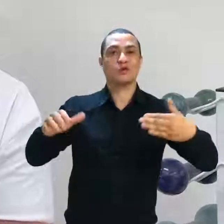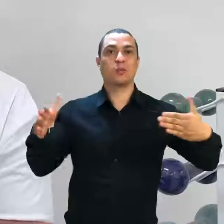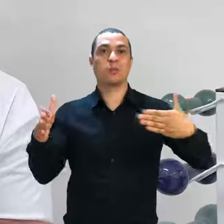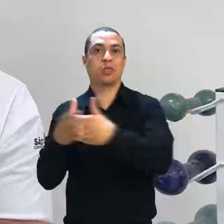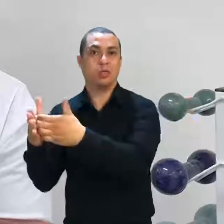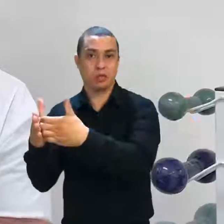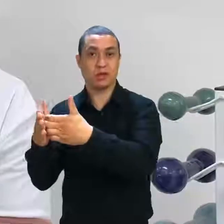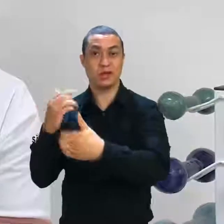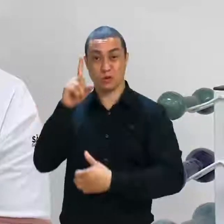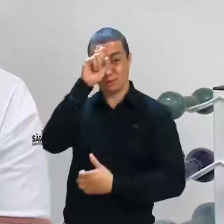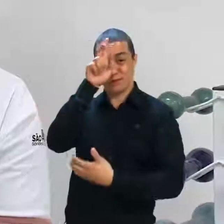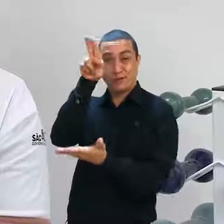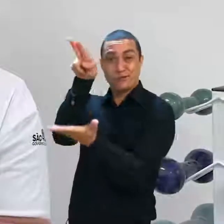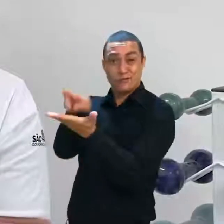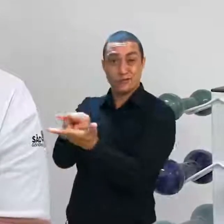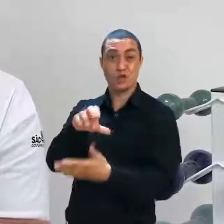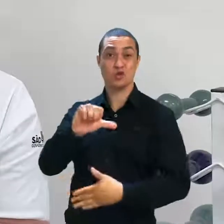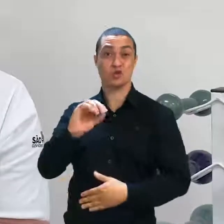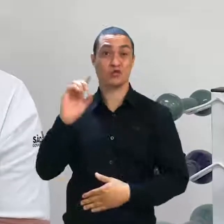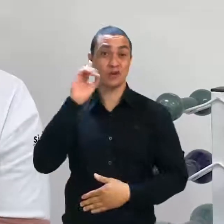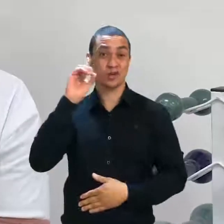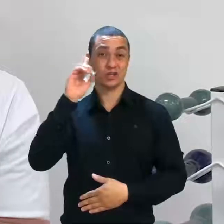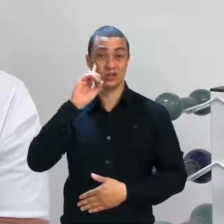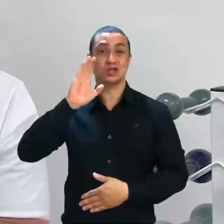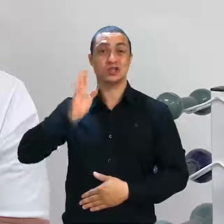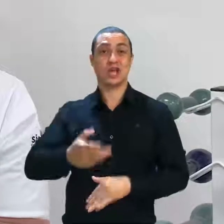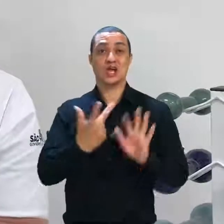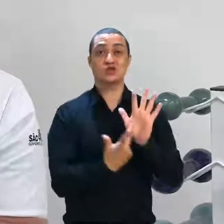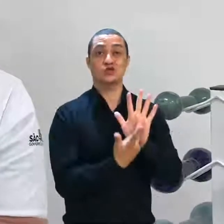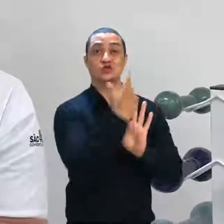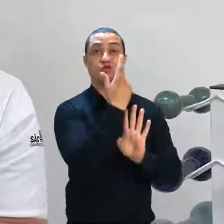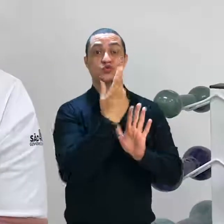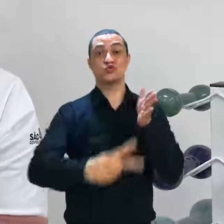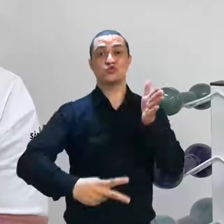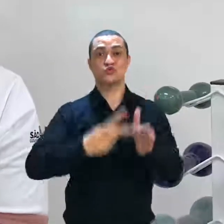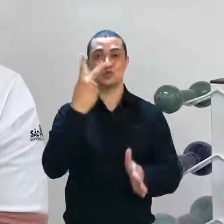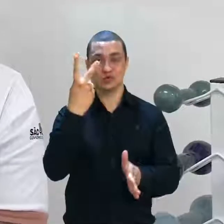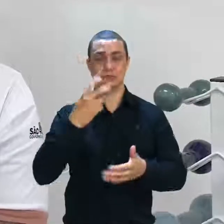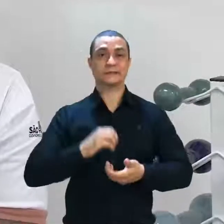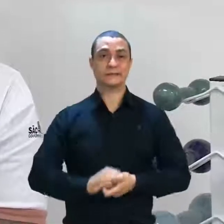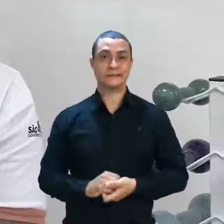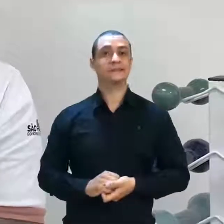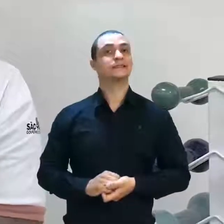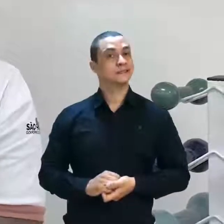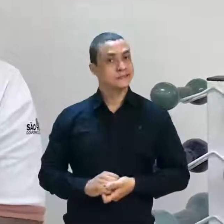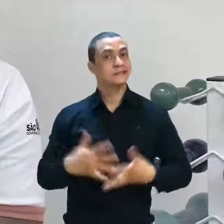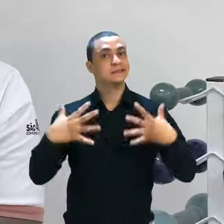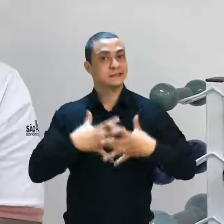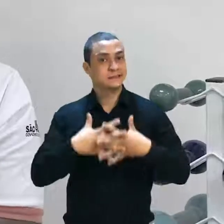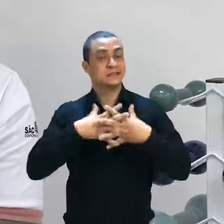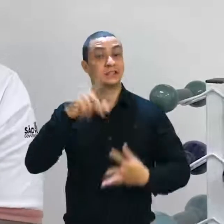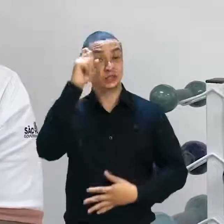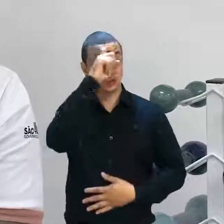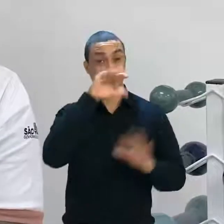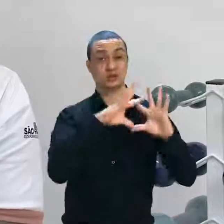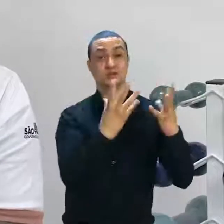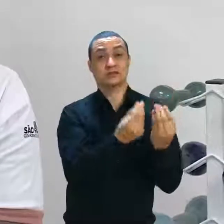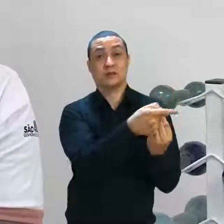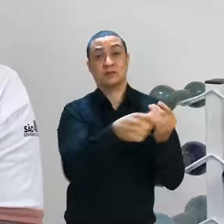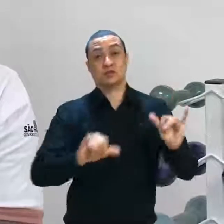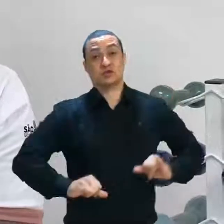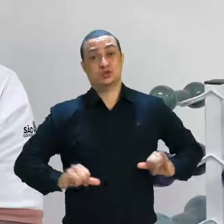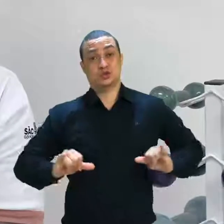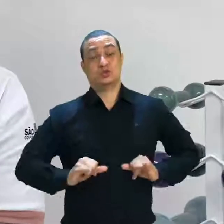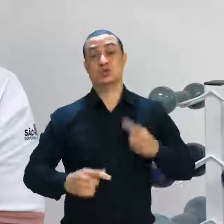quase 90 dias, passei por duas cirurgias, foi um grande transtorno para a minha família,